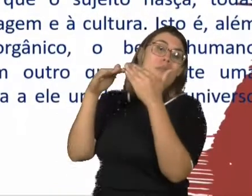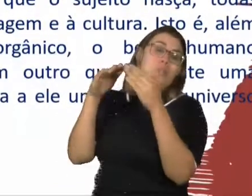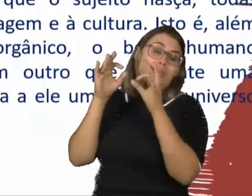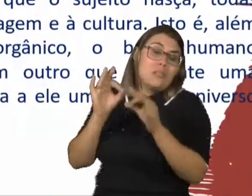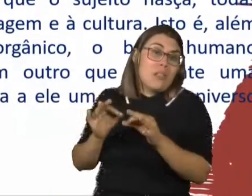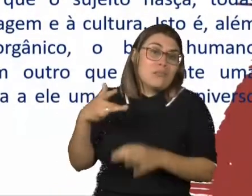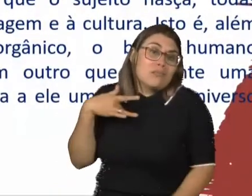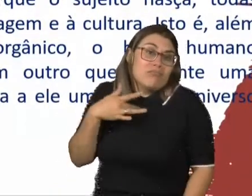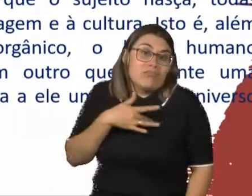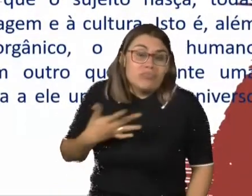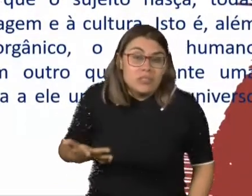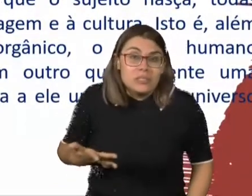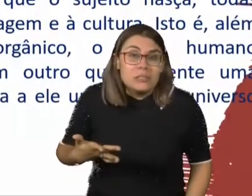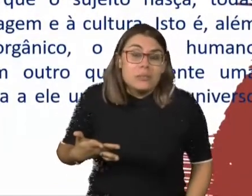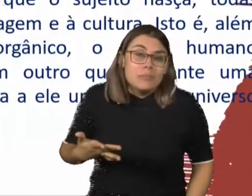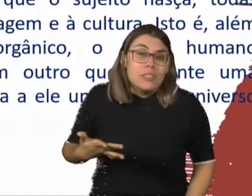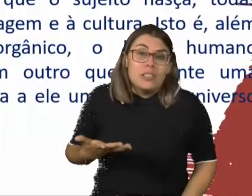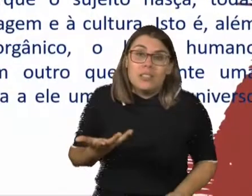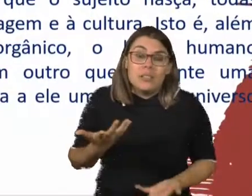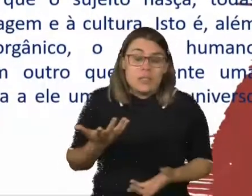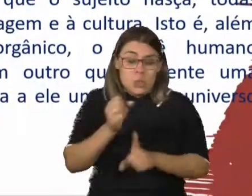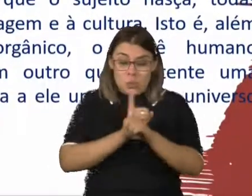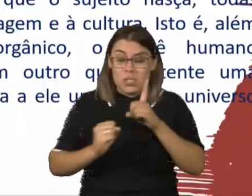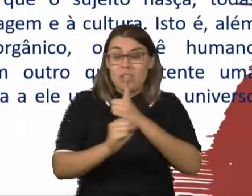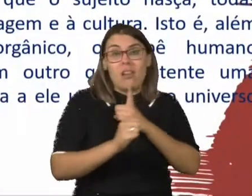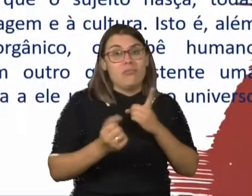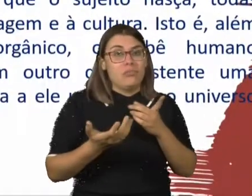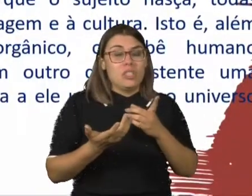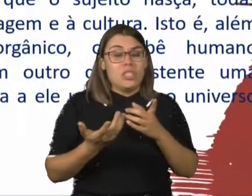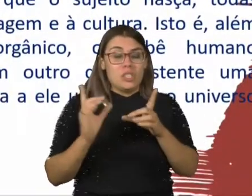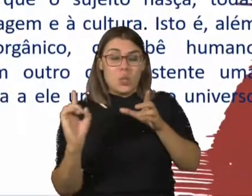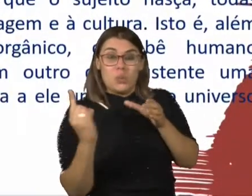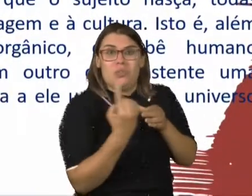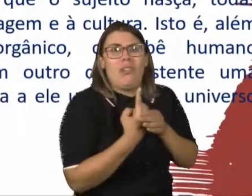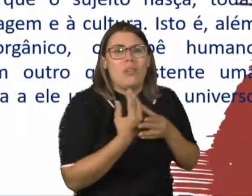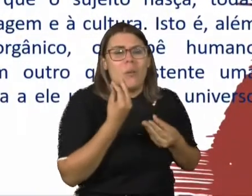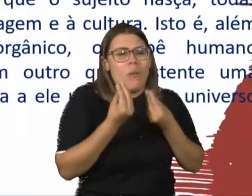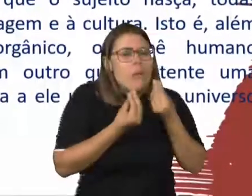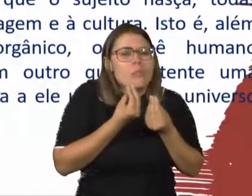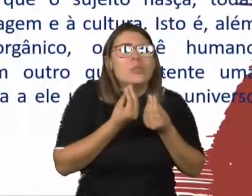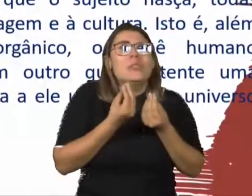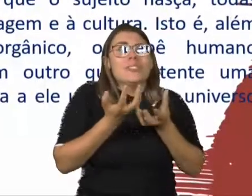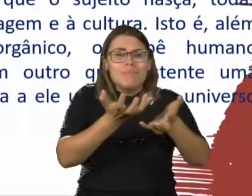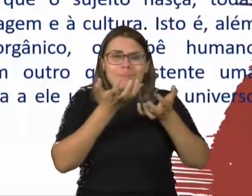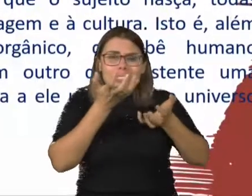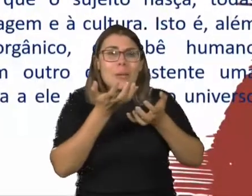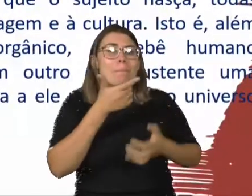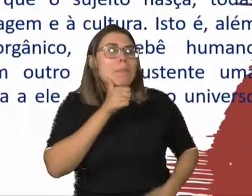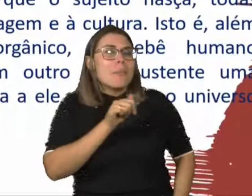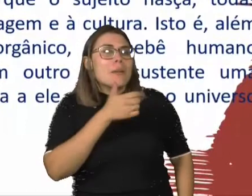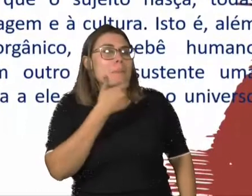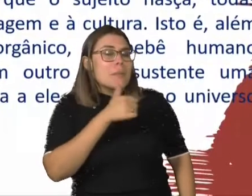saudável e consiga se inserir na sociedade. Então, o desejo da família, o desejo dos pais, ele é fundamental